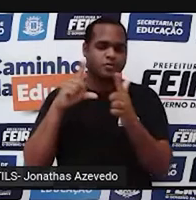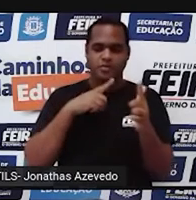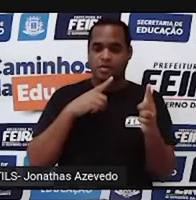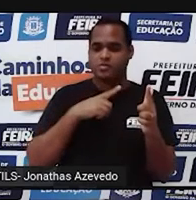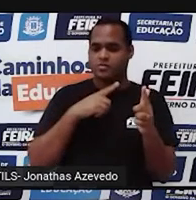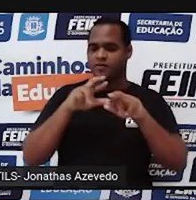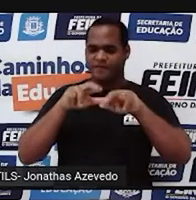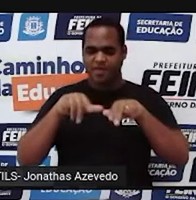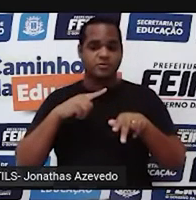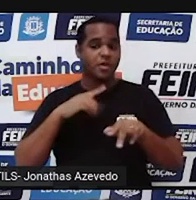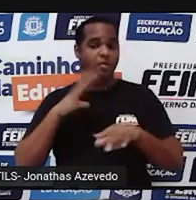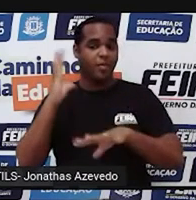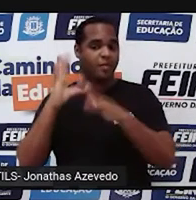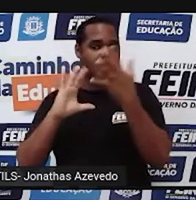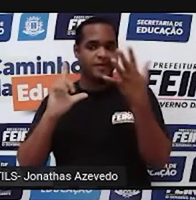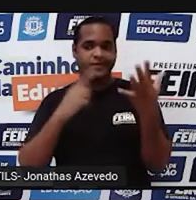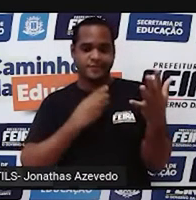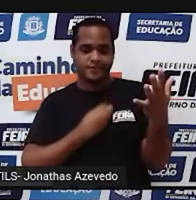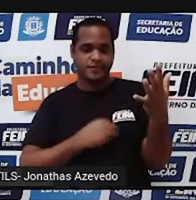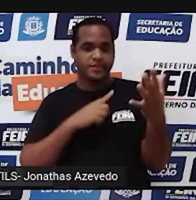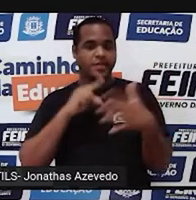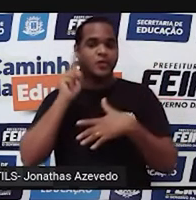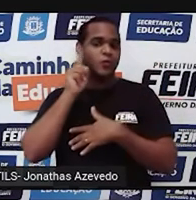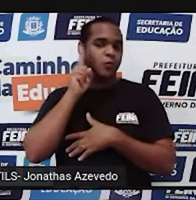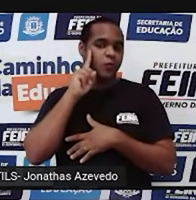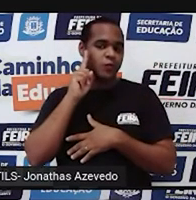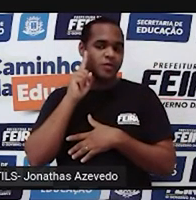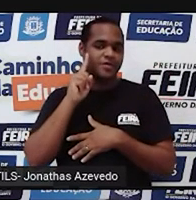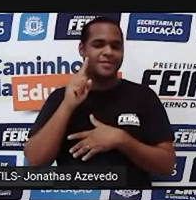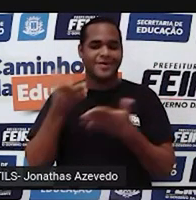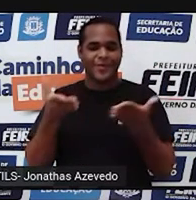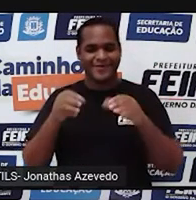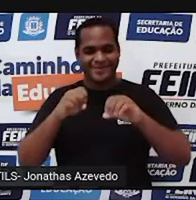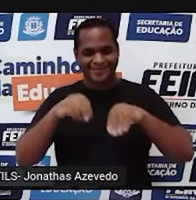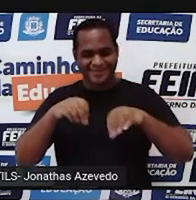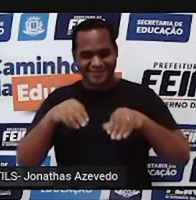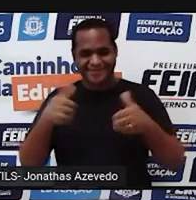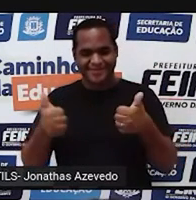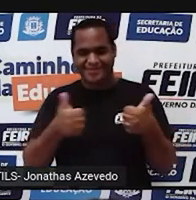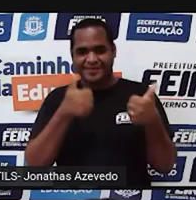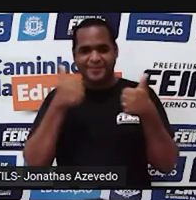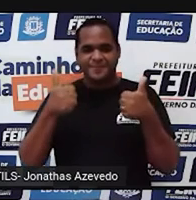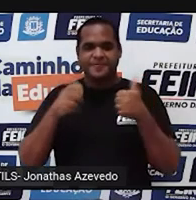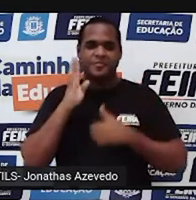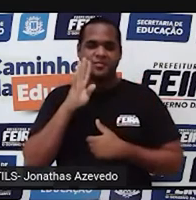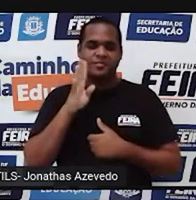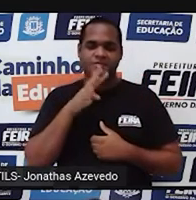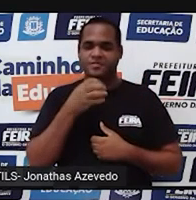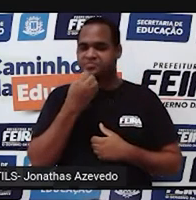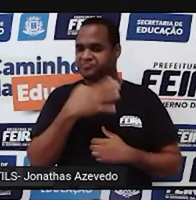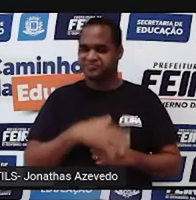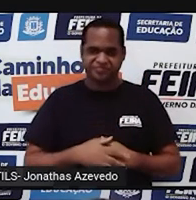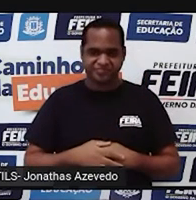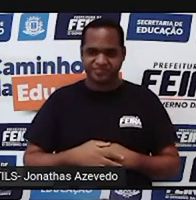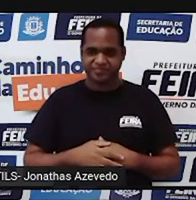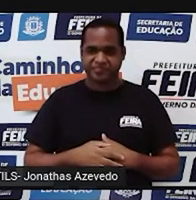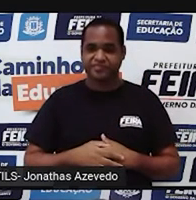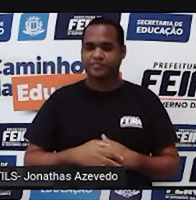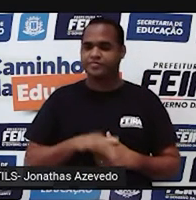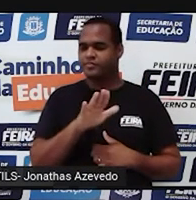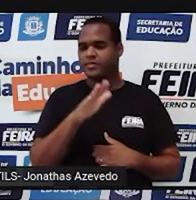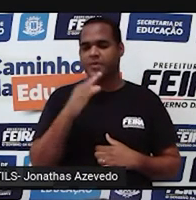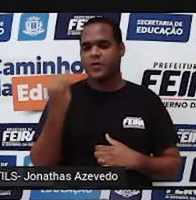que vão acontecer ainda nessa aula. Beleza? Beleza? O que eu preciso agora é que você